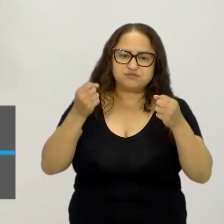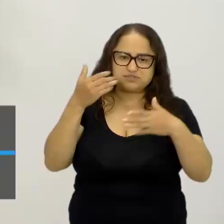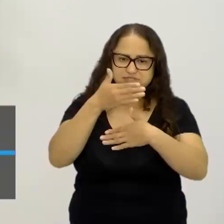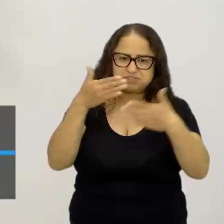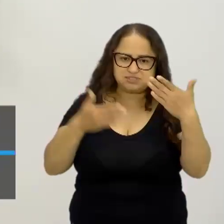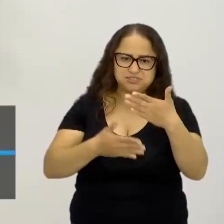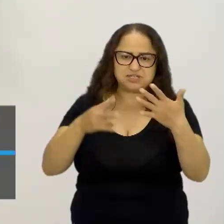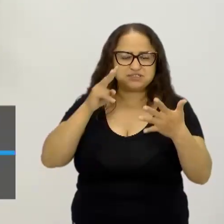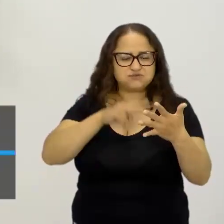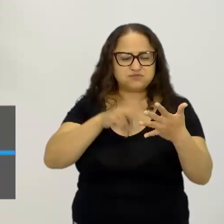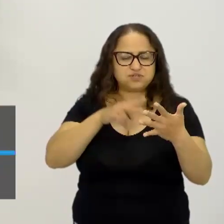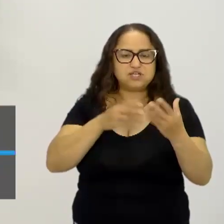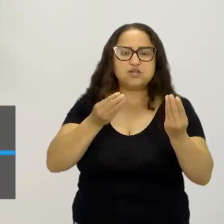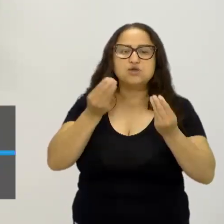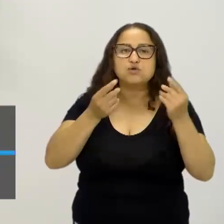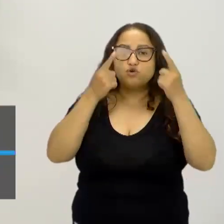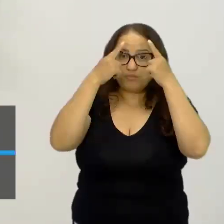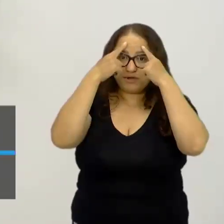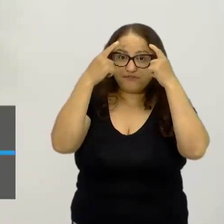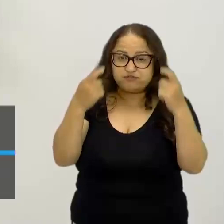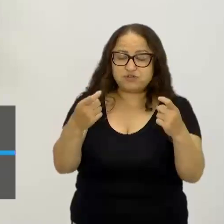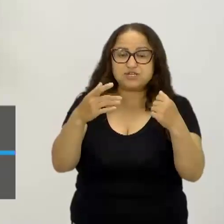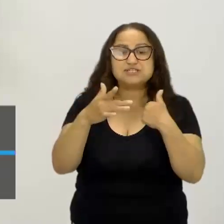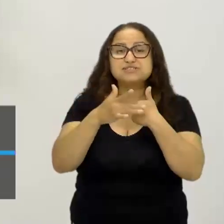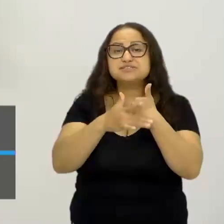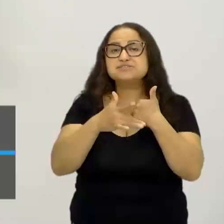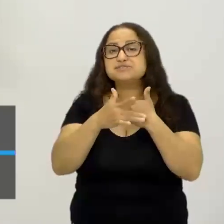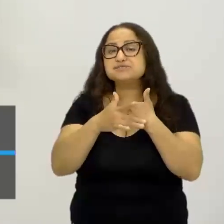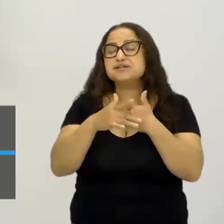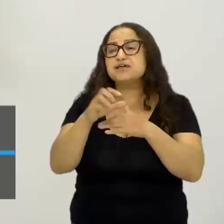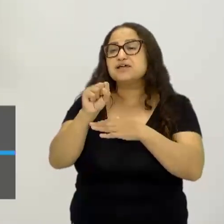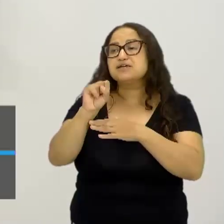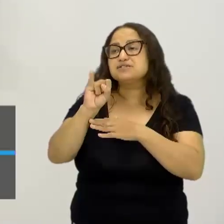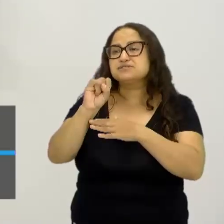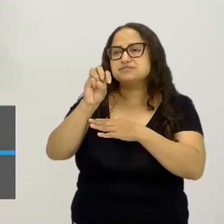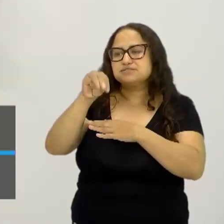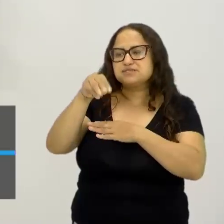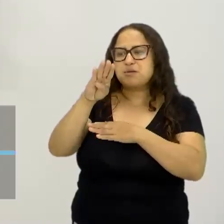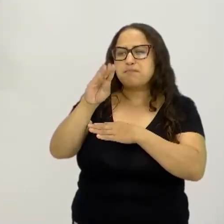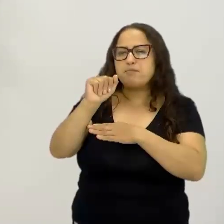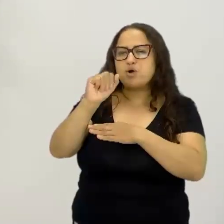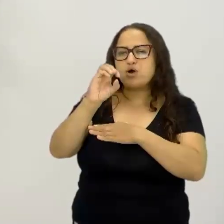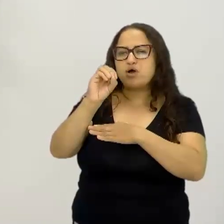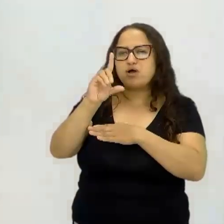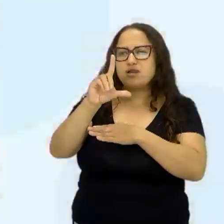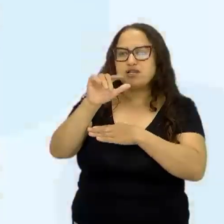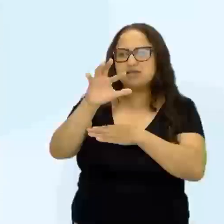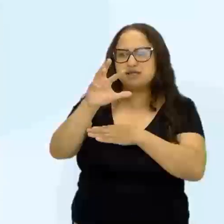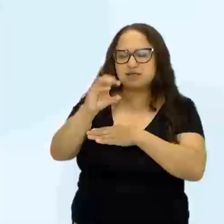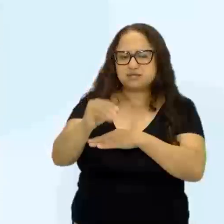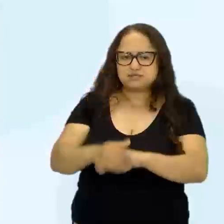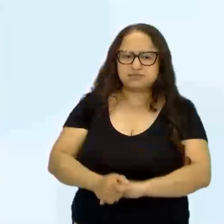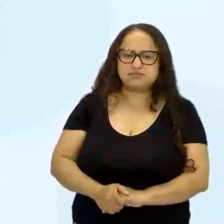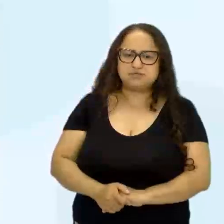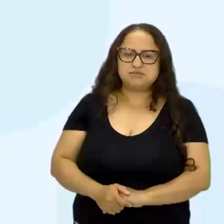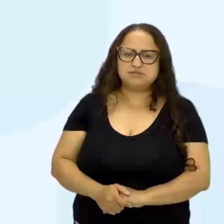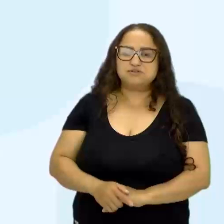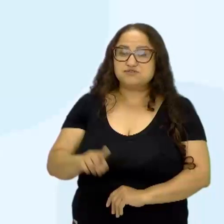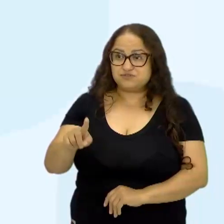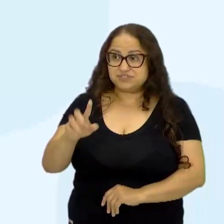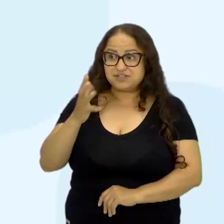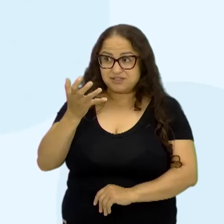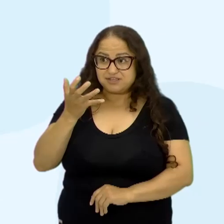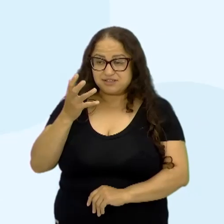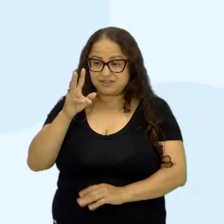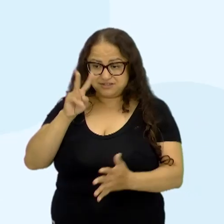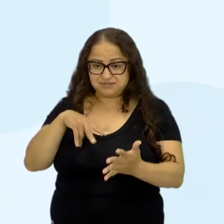sobre a tal da violência simbólica e também vou conversar com a Jennifer, tá certo? Então, violência, você prefere que eu leia ou você